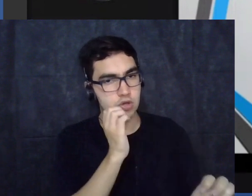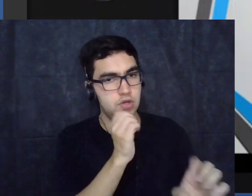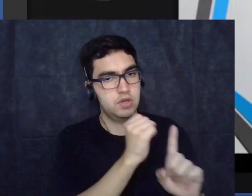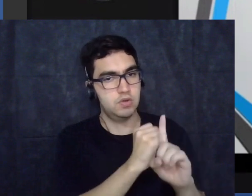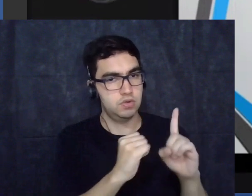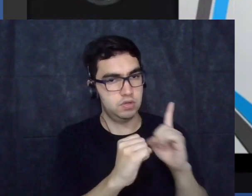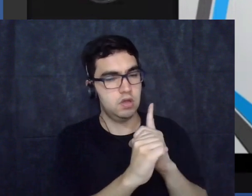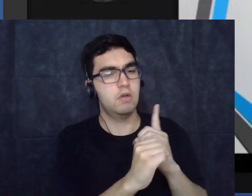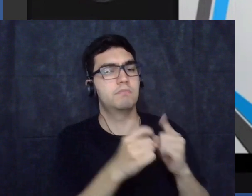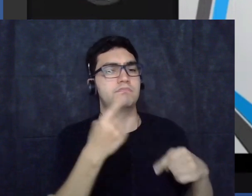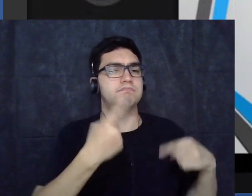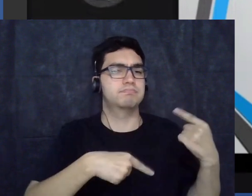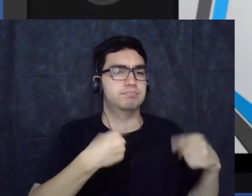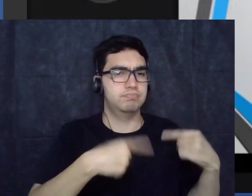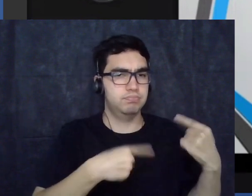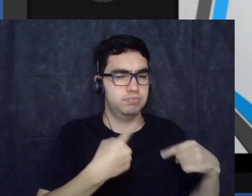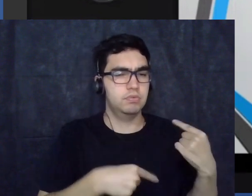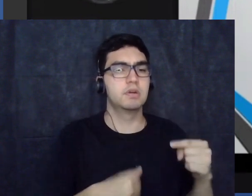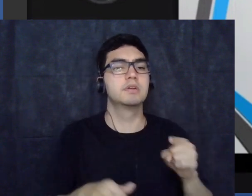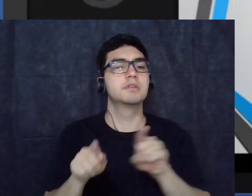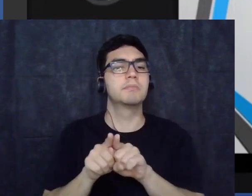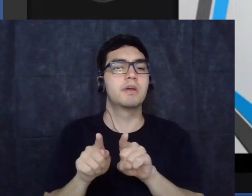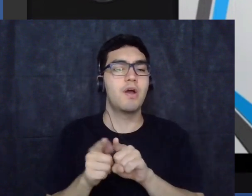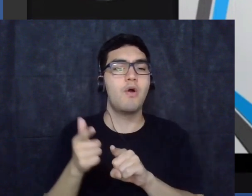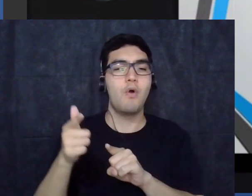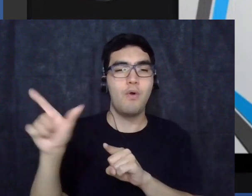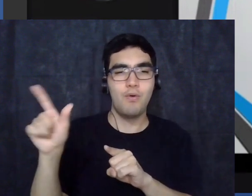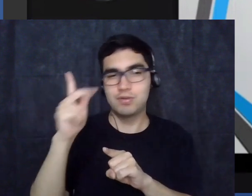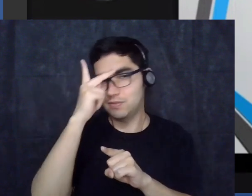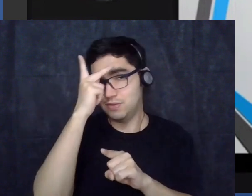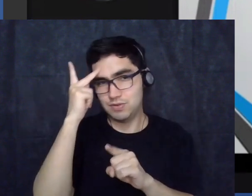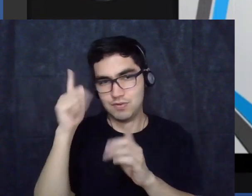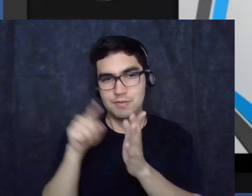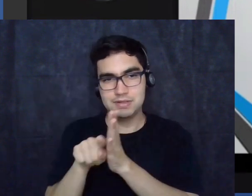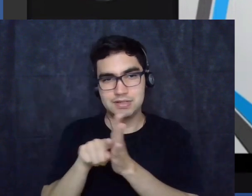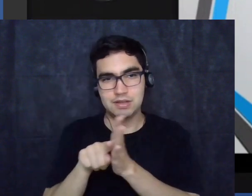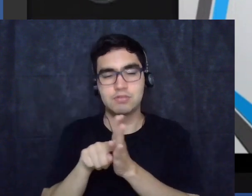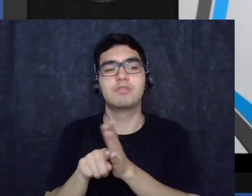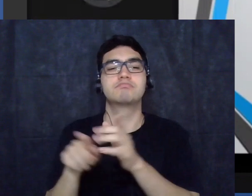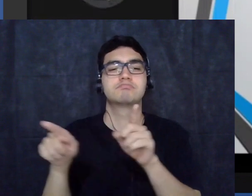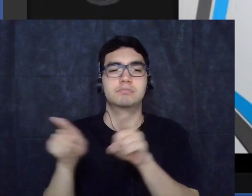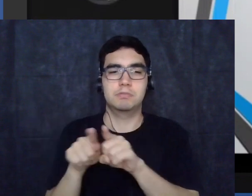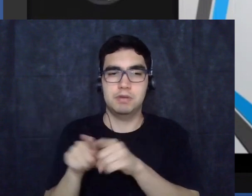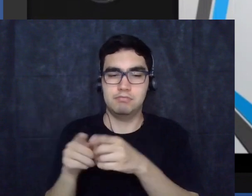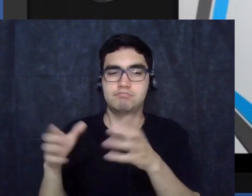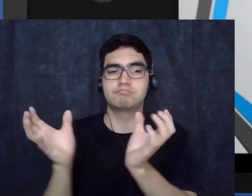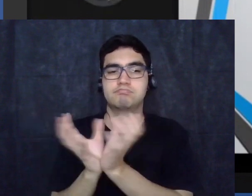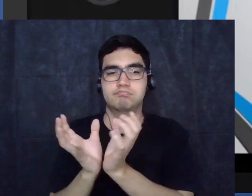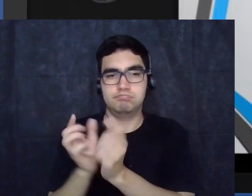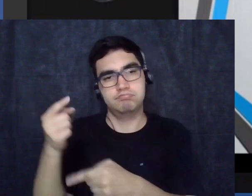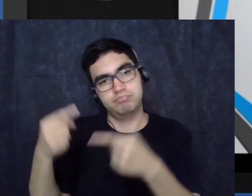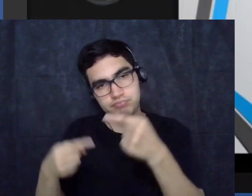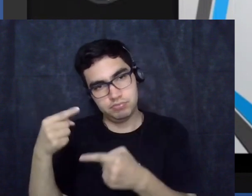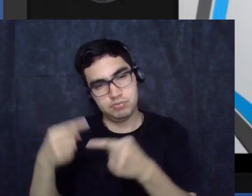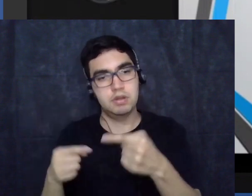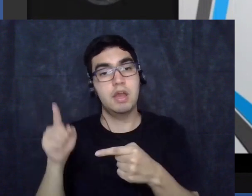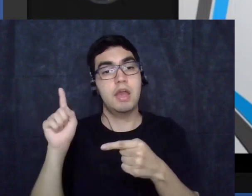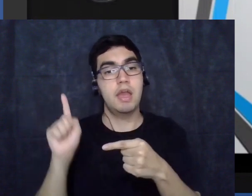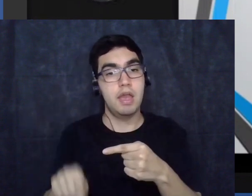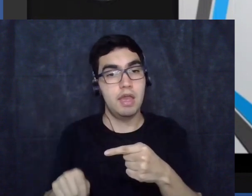e também outros pesquisadores de que era necessário